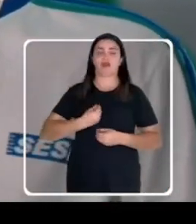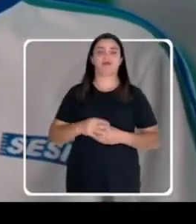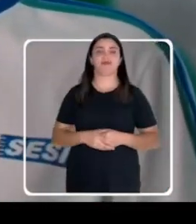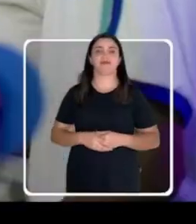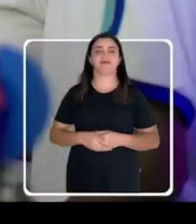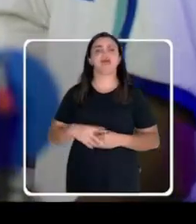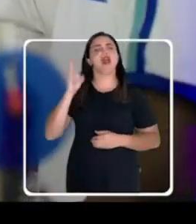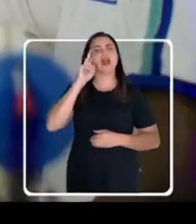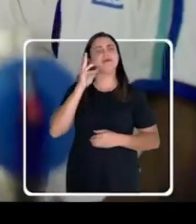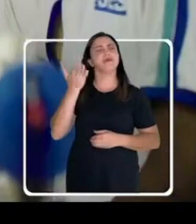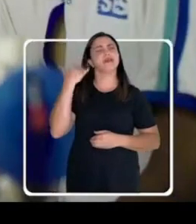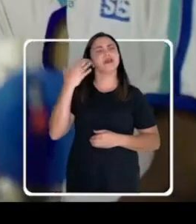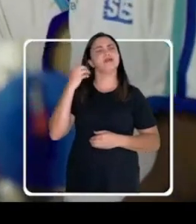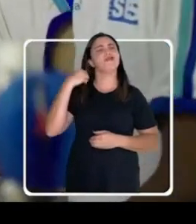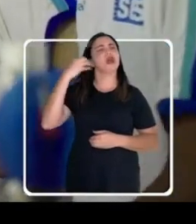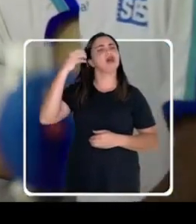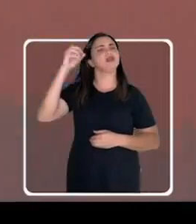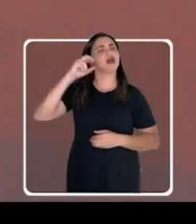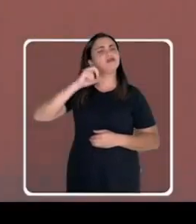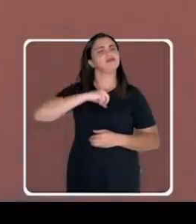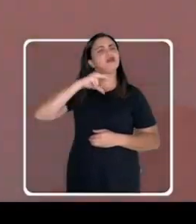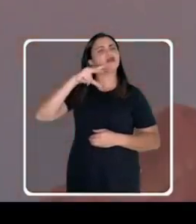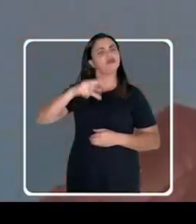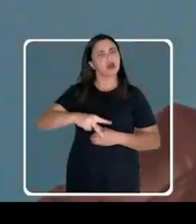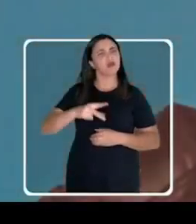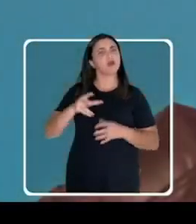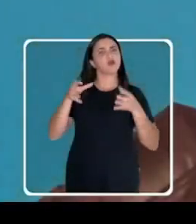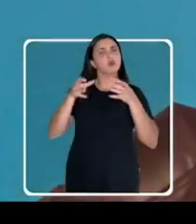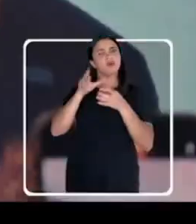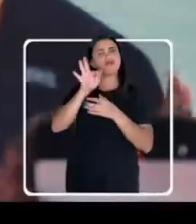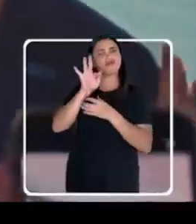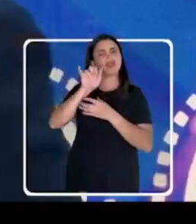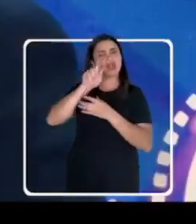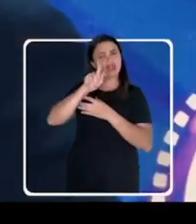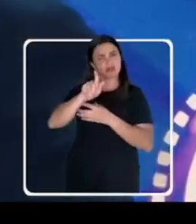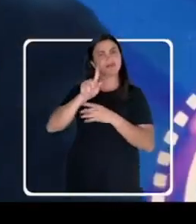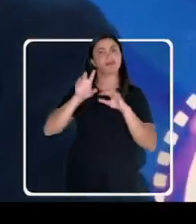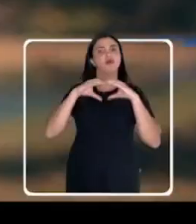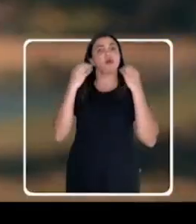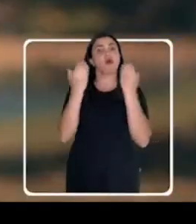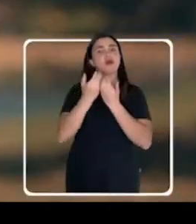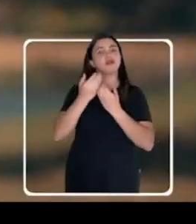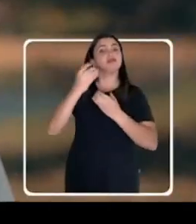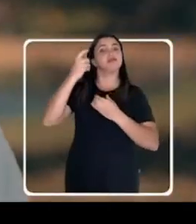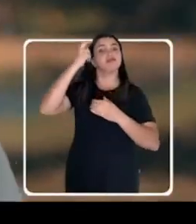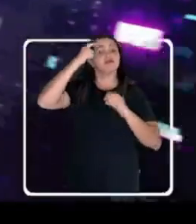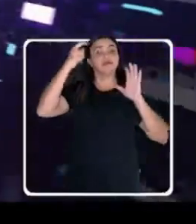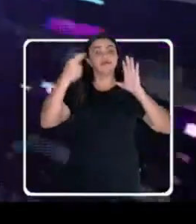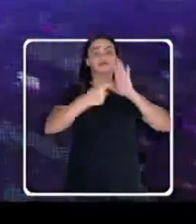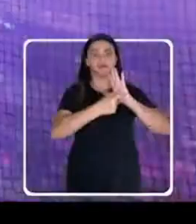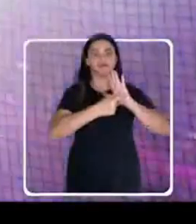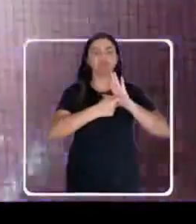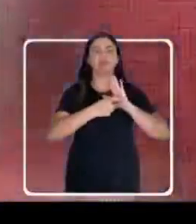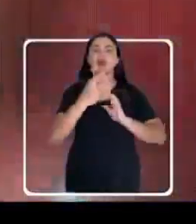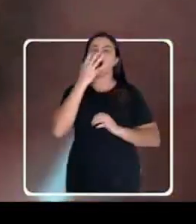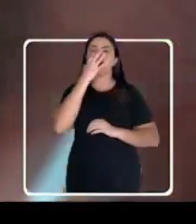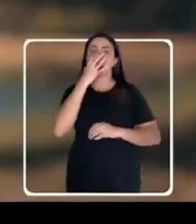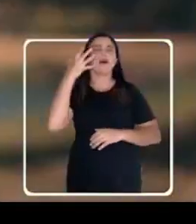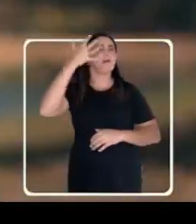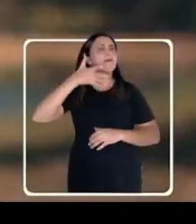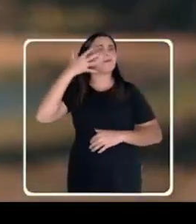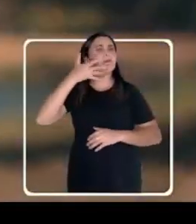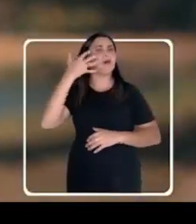pra mim, tudo. Eu me lembro que fizemos uma viagem a Portugal com a equipe da FIEG, para um congresso sobre inteligência artificial.